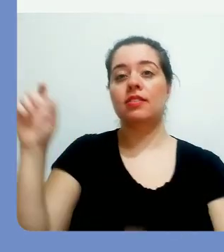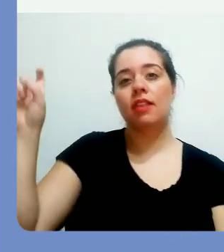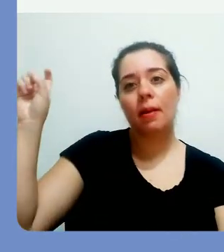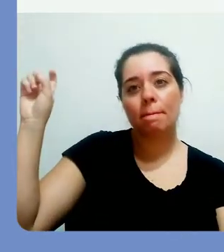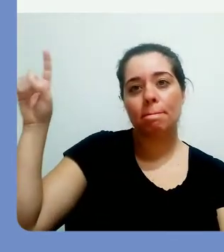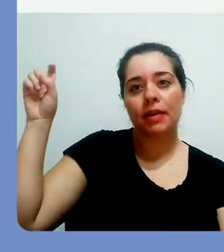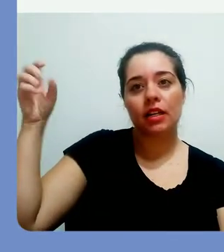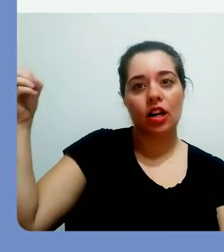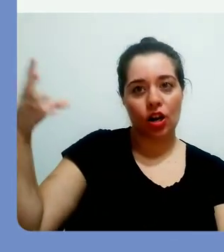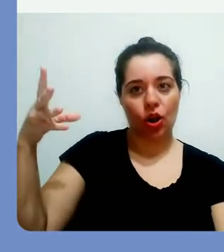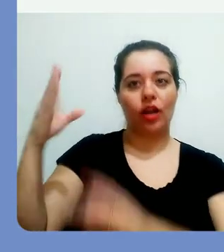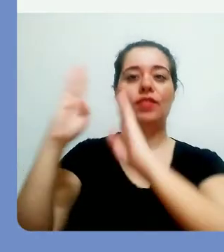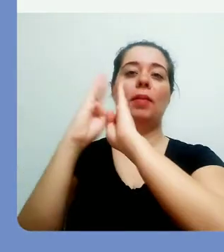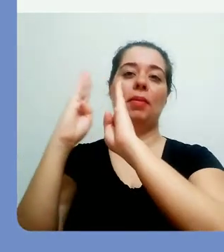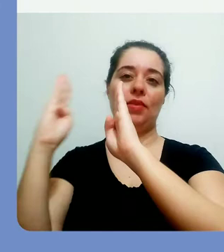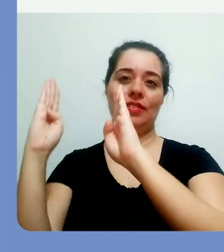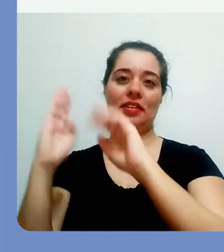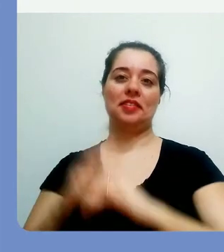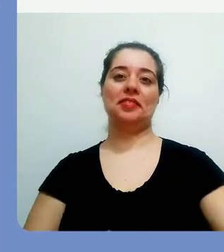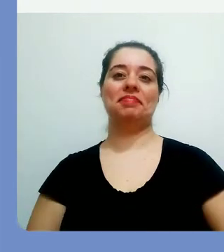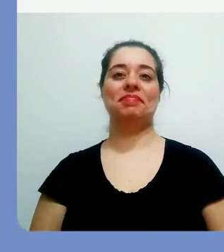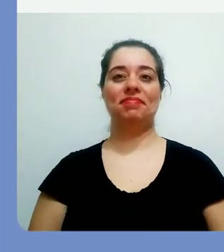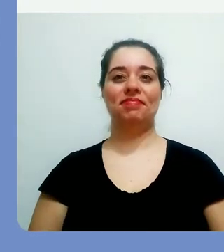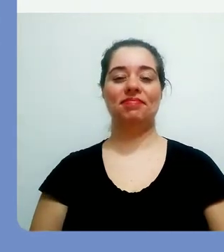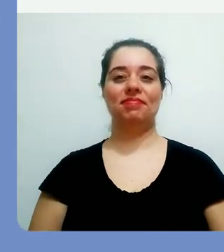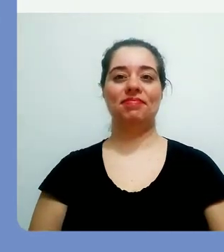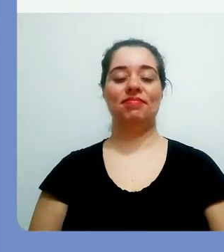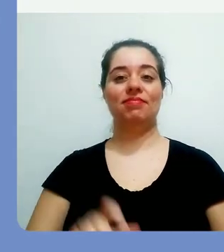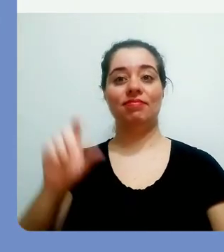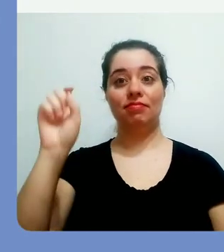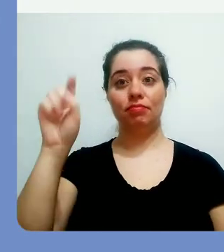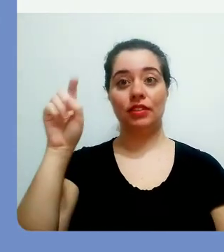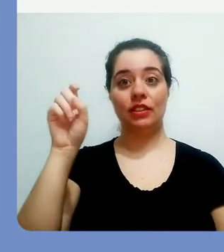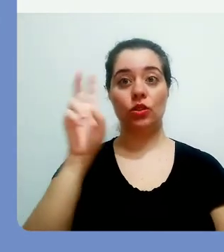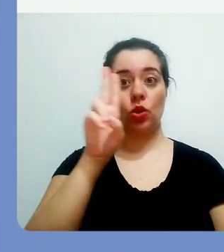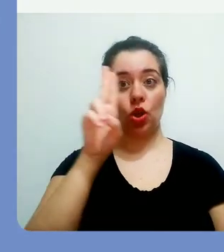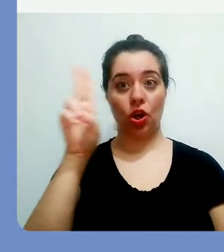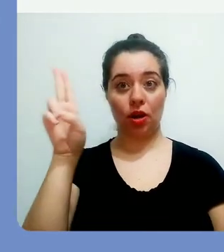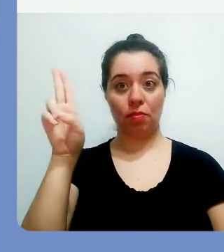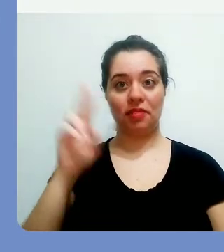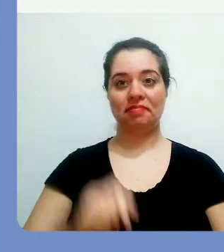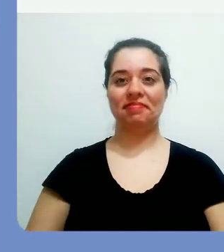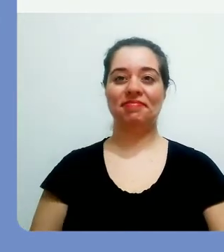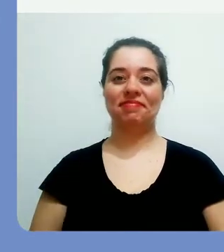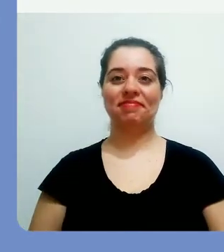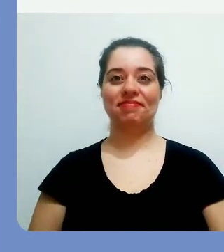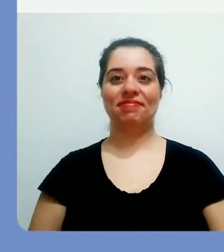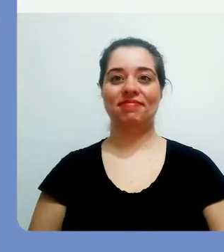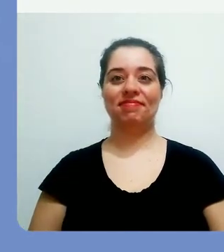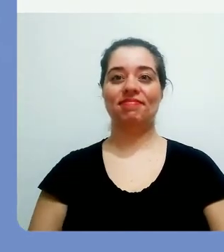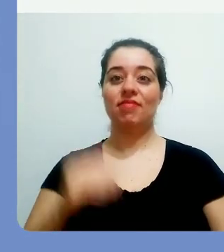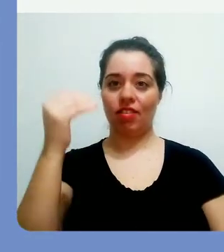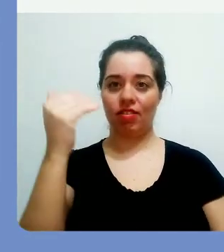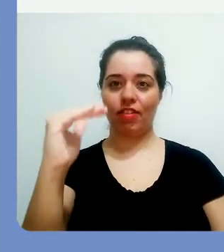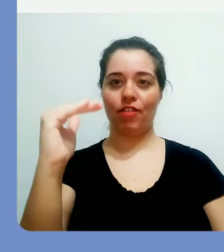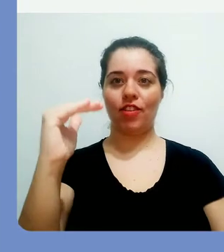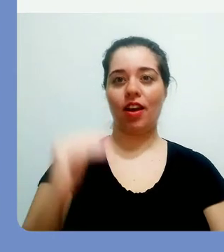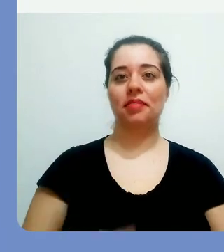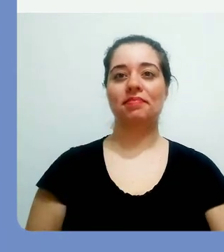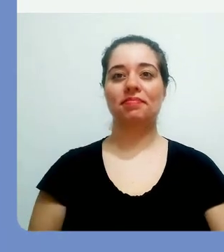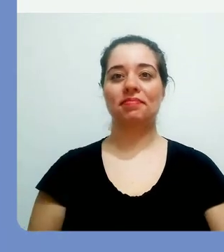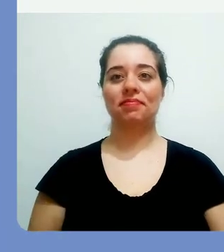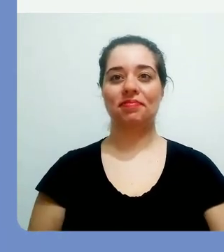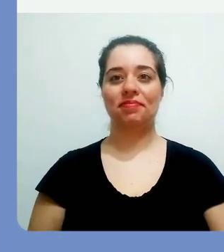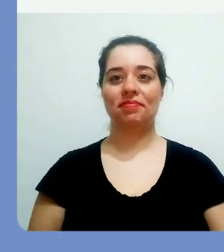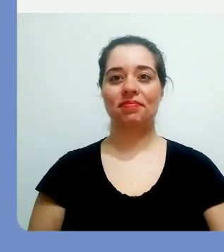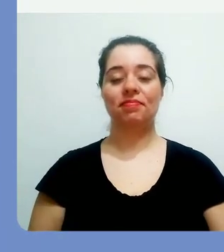nova biblioteca, você vai clicar na opção Nova Biblioteca. Você designa o nome e